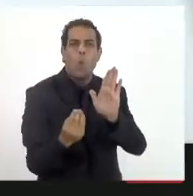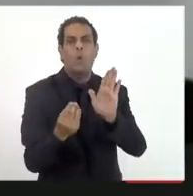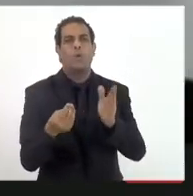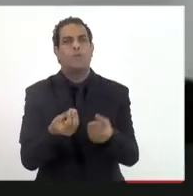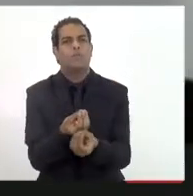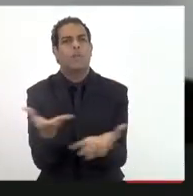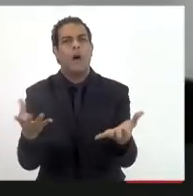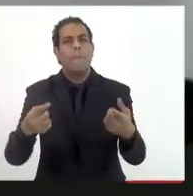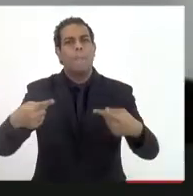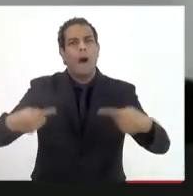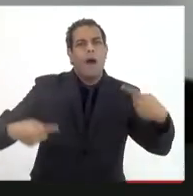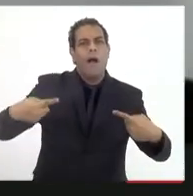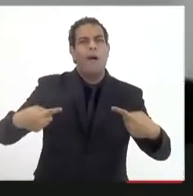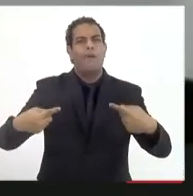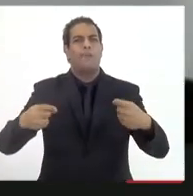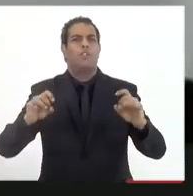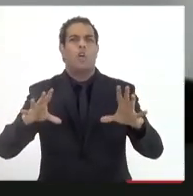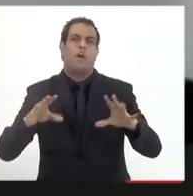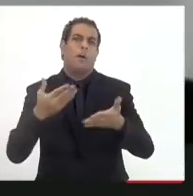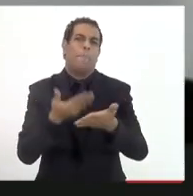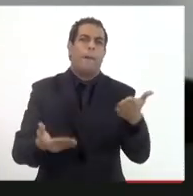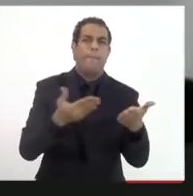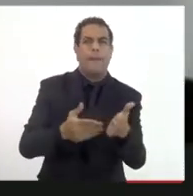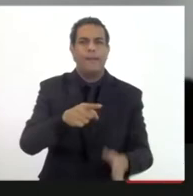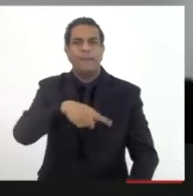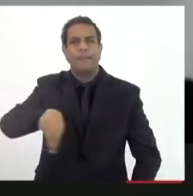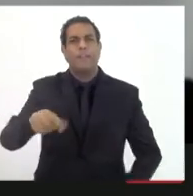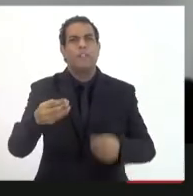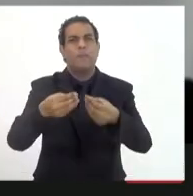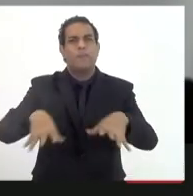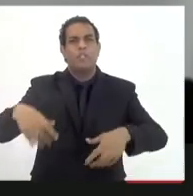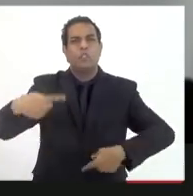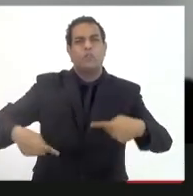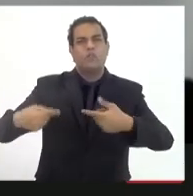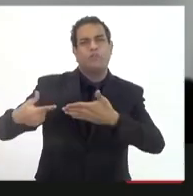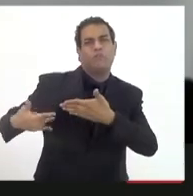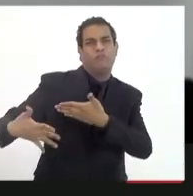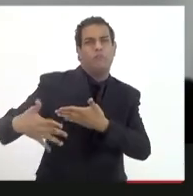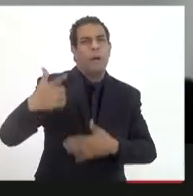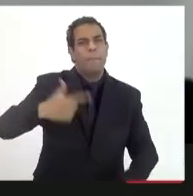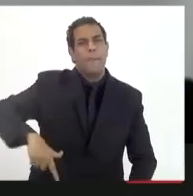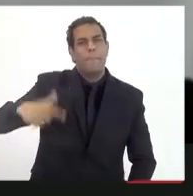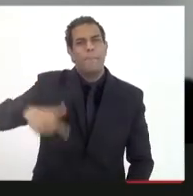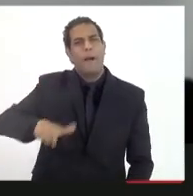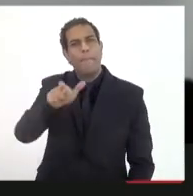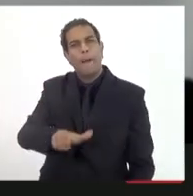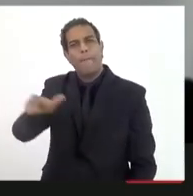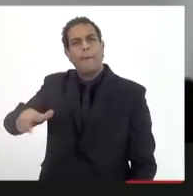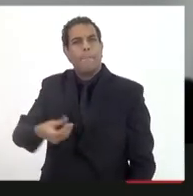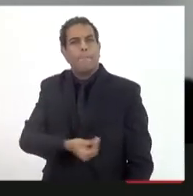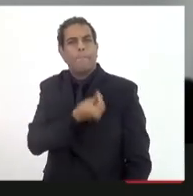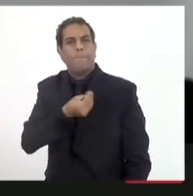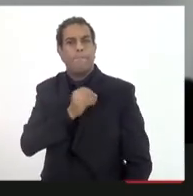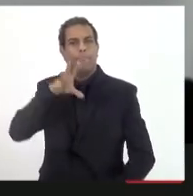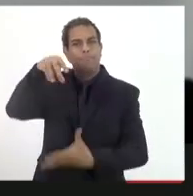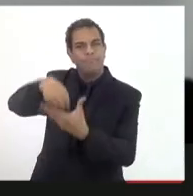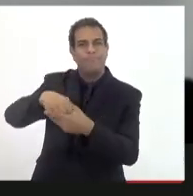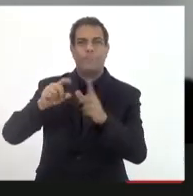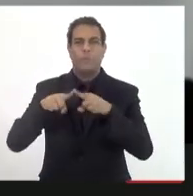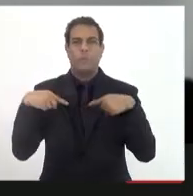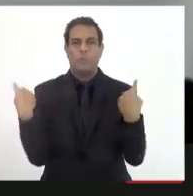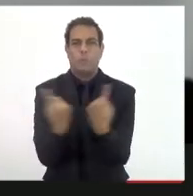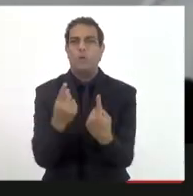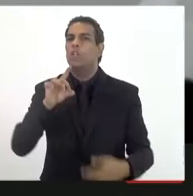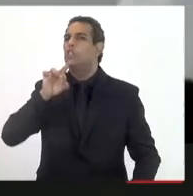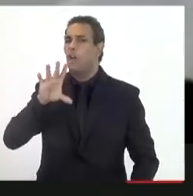deixar consignadas aqui sem prejuízo naturalmente do debate que vai ser feito por outros participantes aqui dessa reunião.